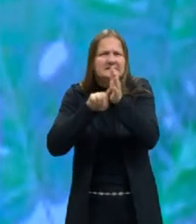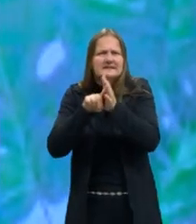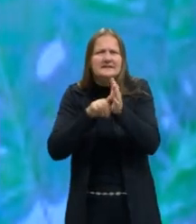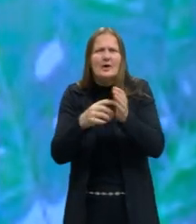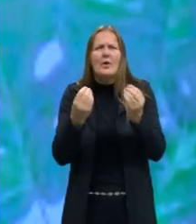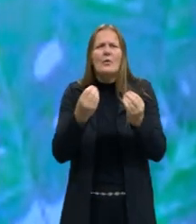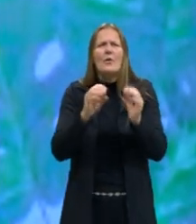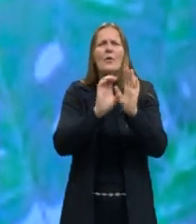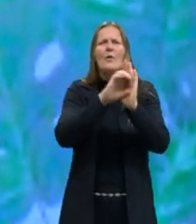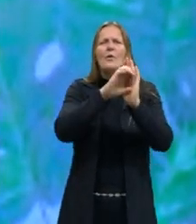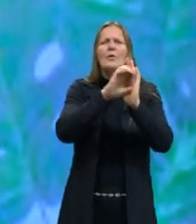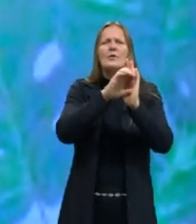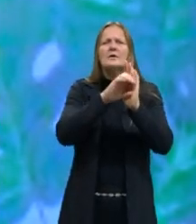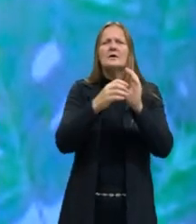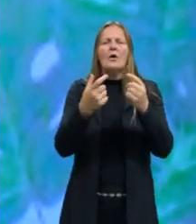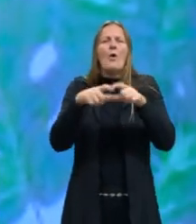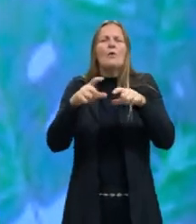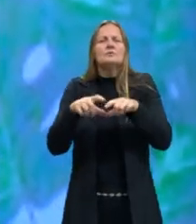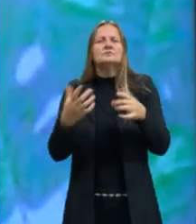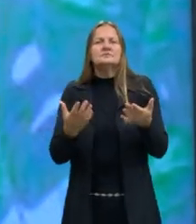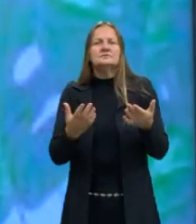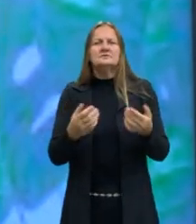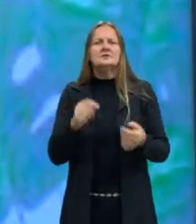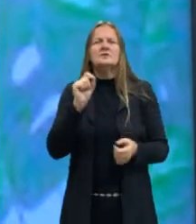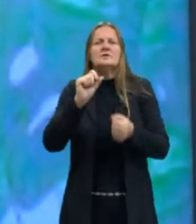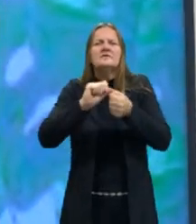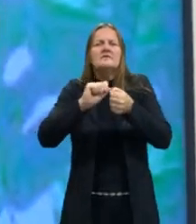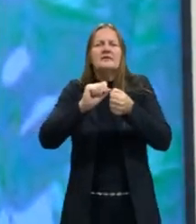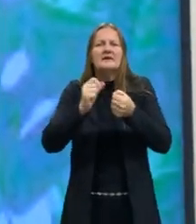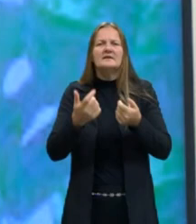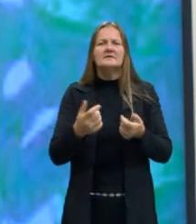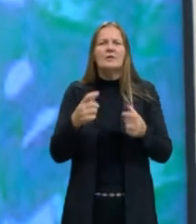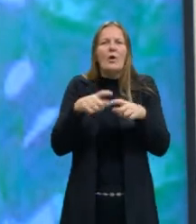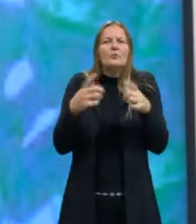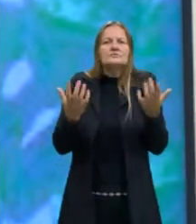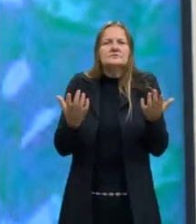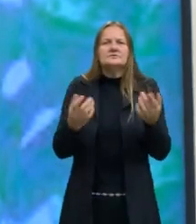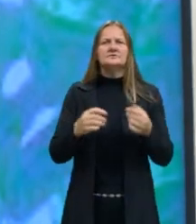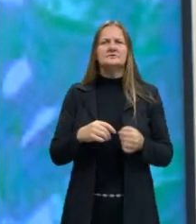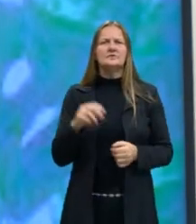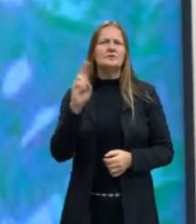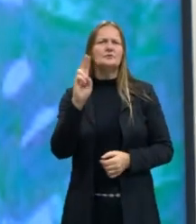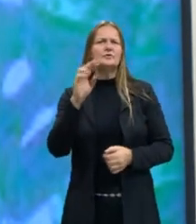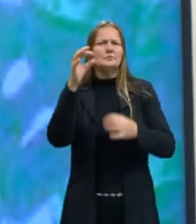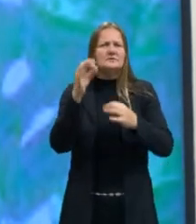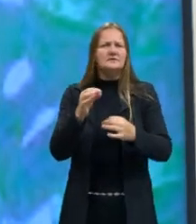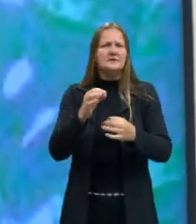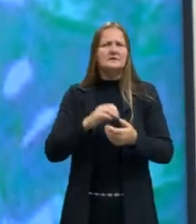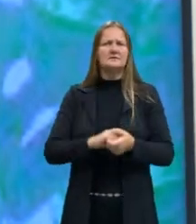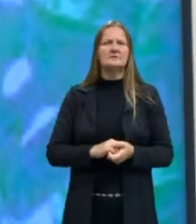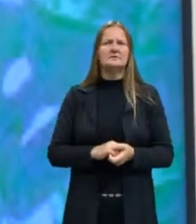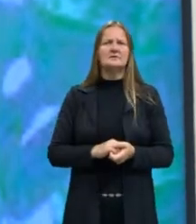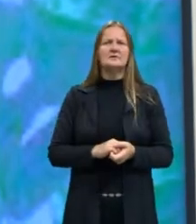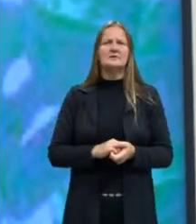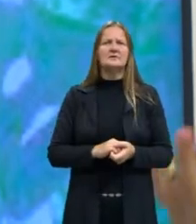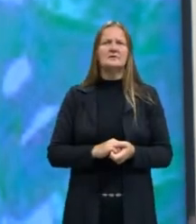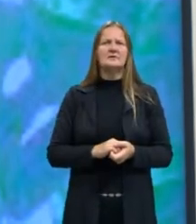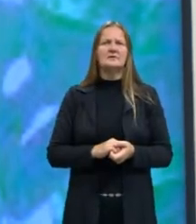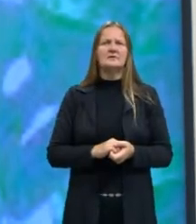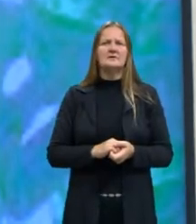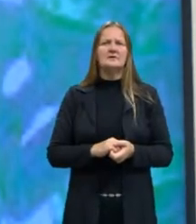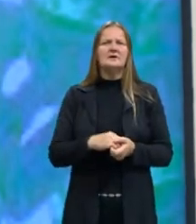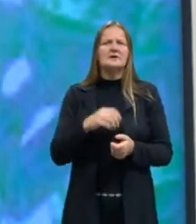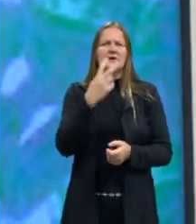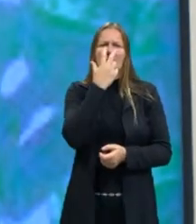Ah, que conceito é esse? Da onde veio? O que faz? Da onde é? Qual é o nome certo? Então, como se fosse uma